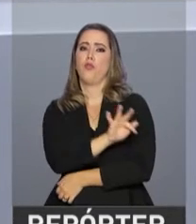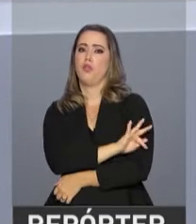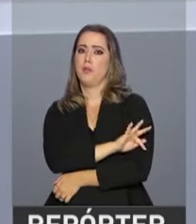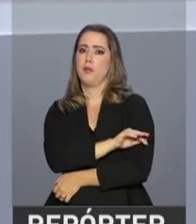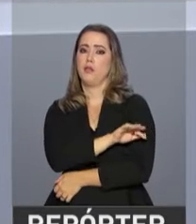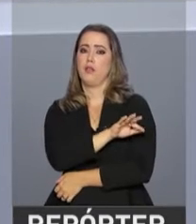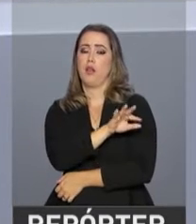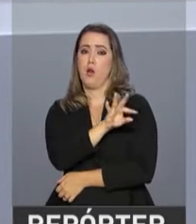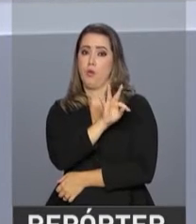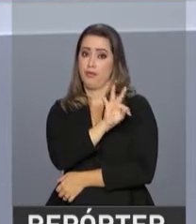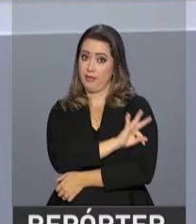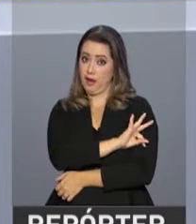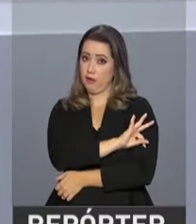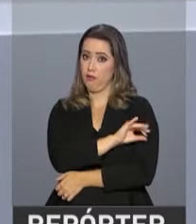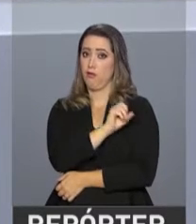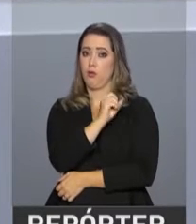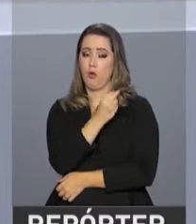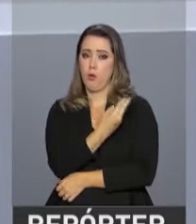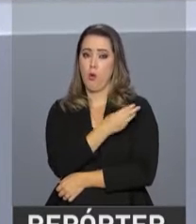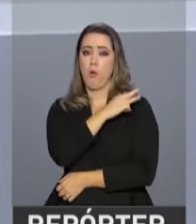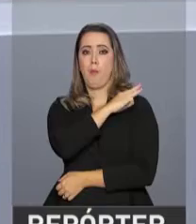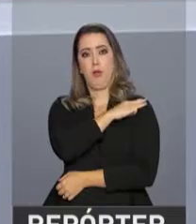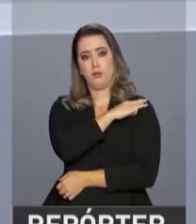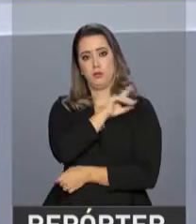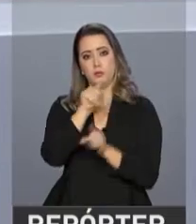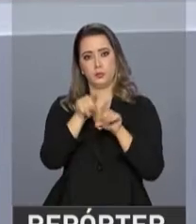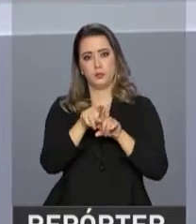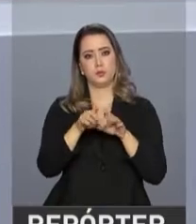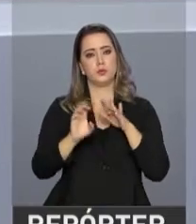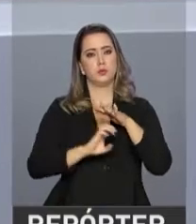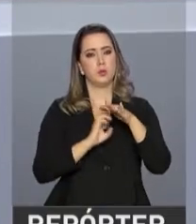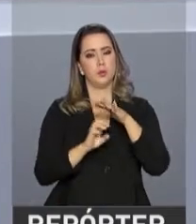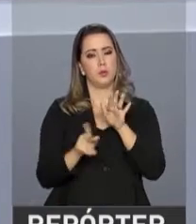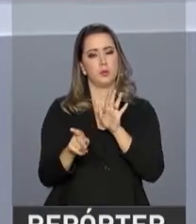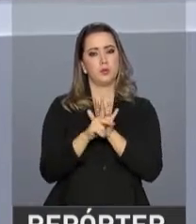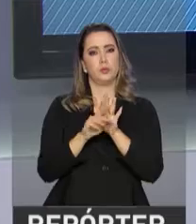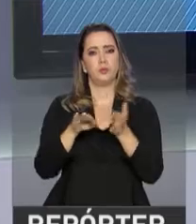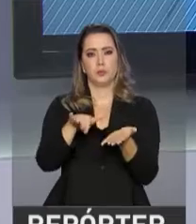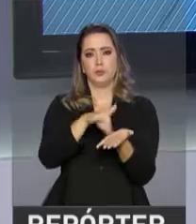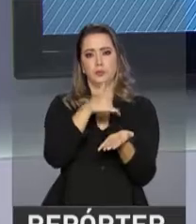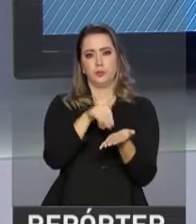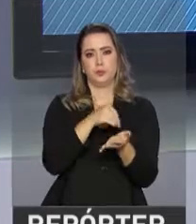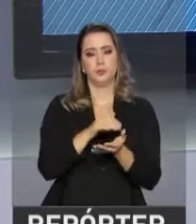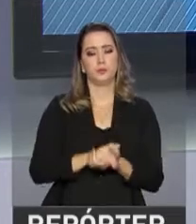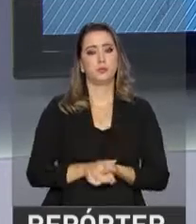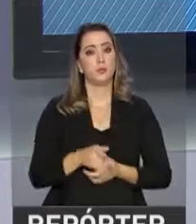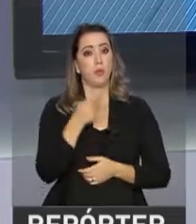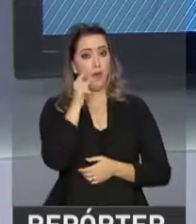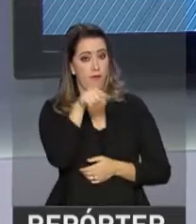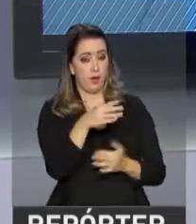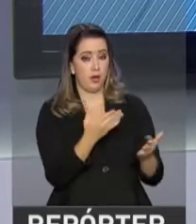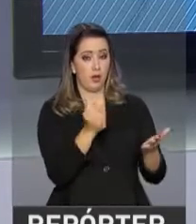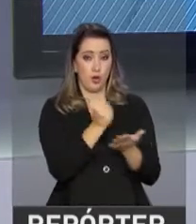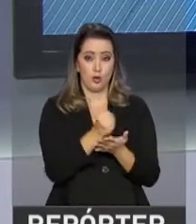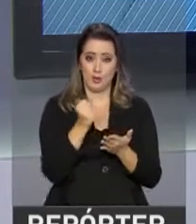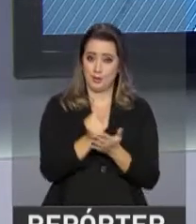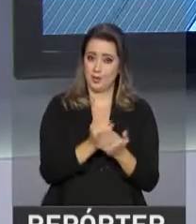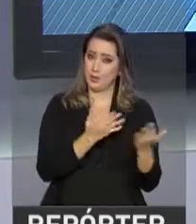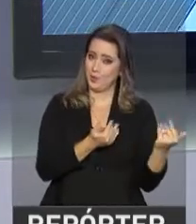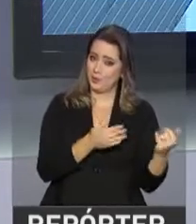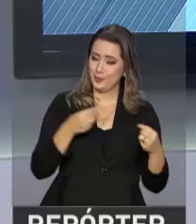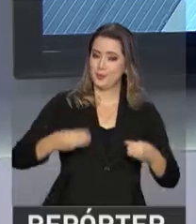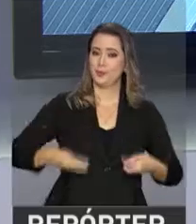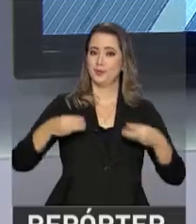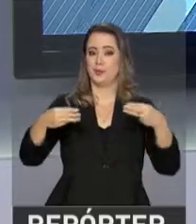ou técnico. As inscrições são feitas nas empresas que oferecem as vagas. E ainda sobre a contratação de jovens, o